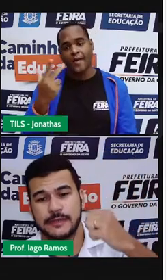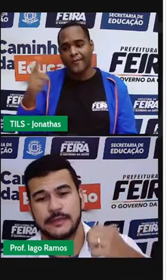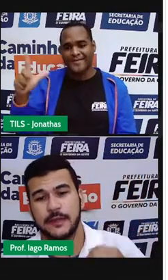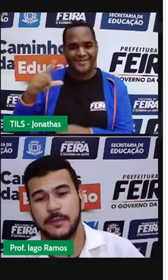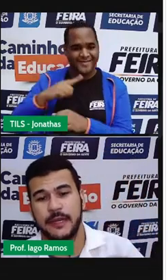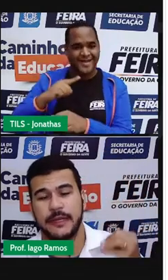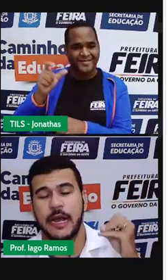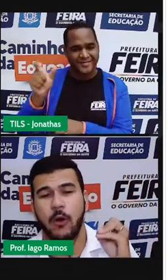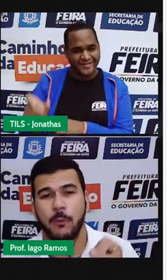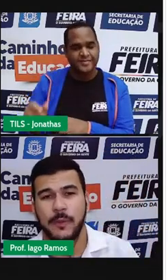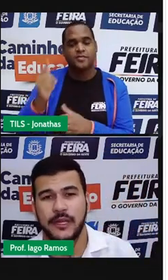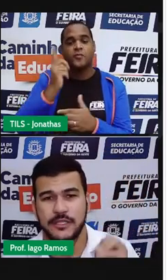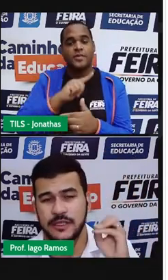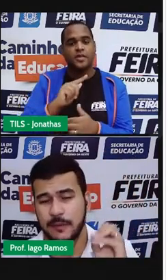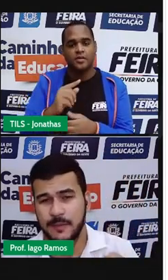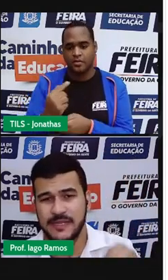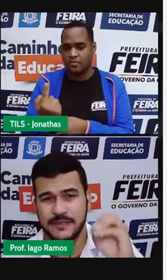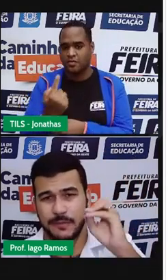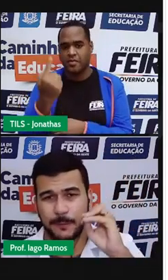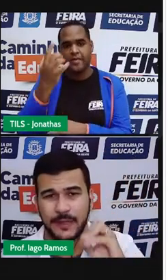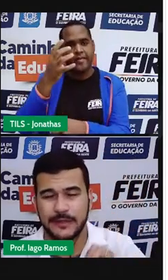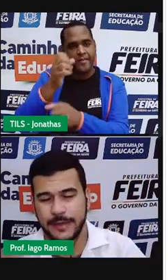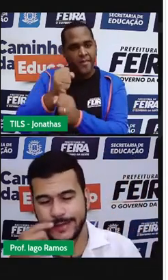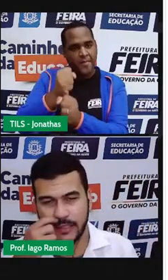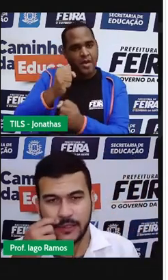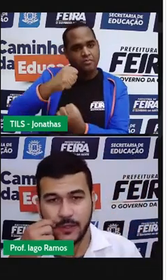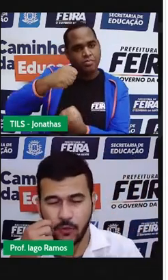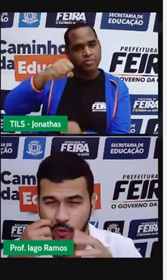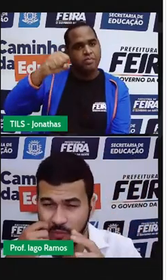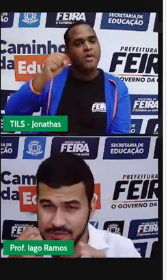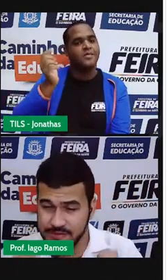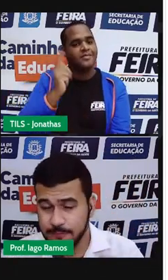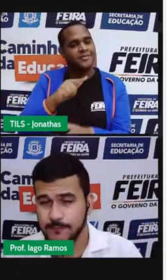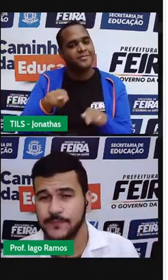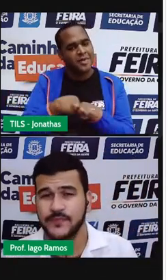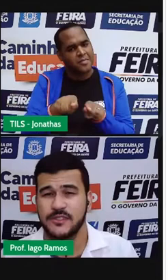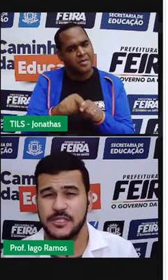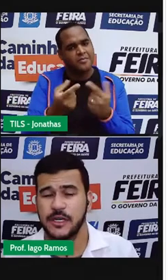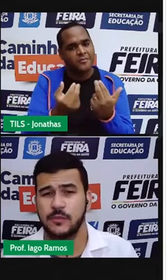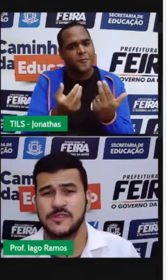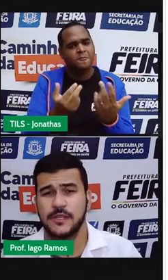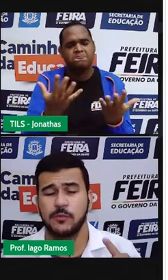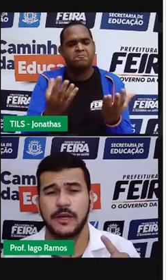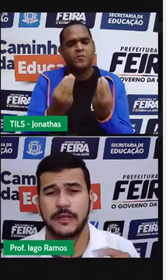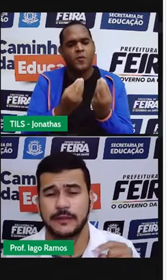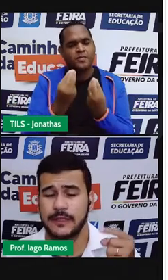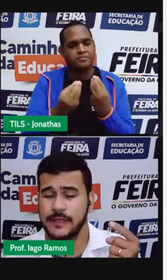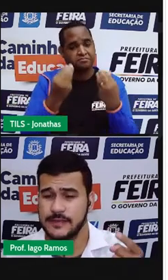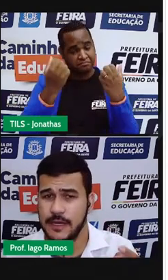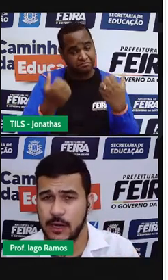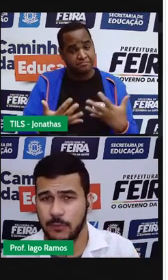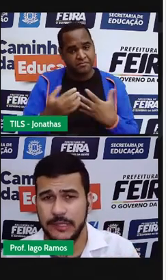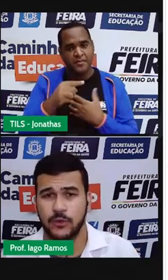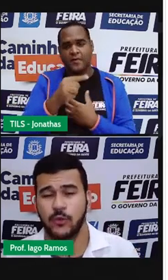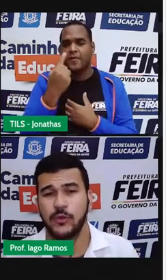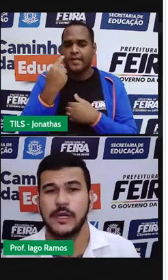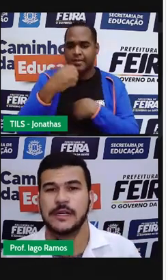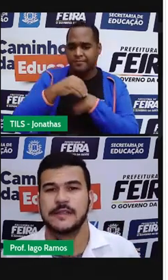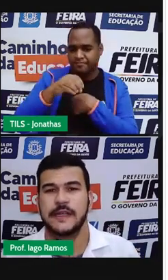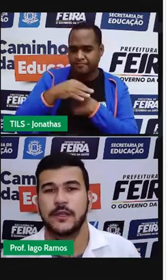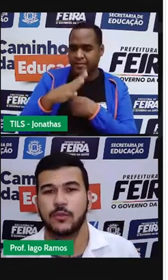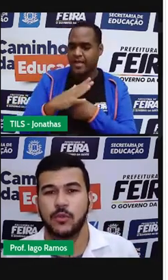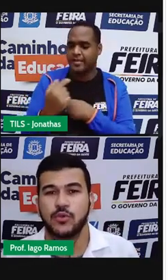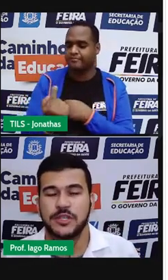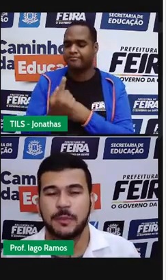grandeza também aumente da mesma maneira. Como assim? Digamos que uma grandeza aumentou